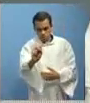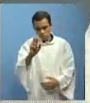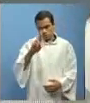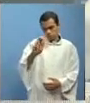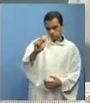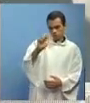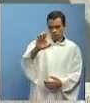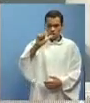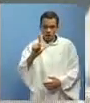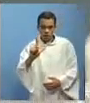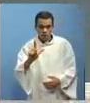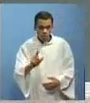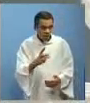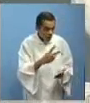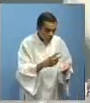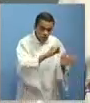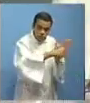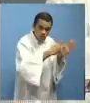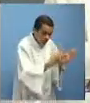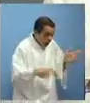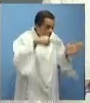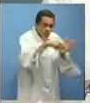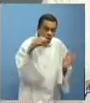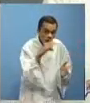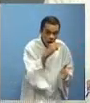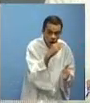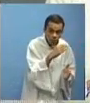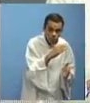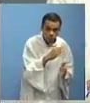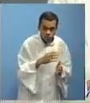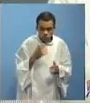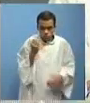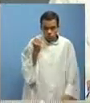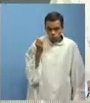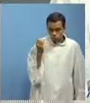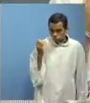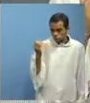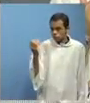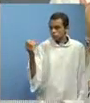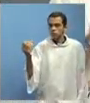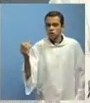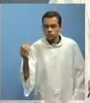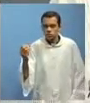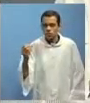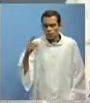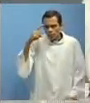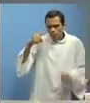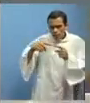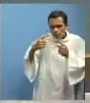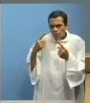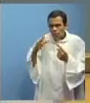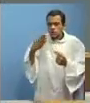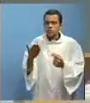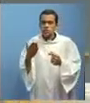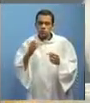e entrou na terra de Israel, mas, quando soube que o Arquilau reinava na Judéia, no lugar de Herodes, teve